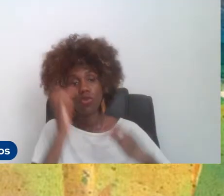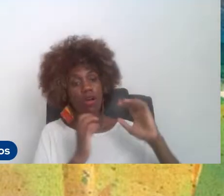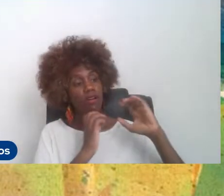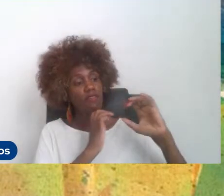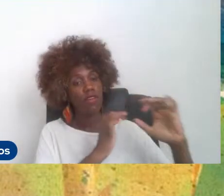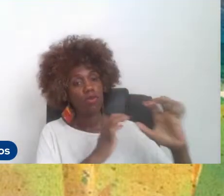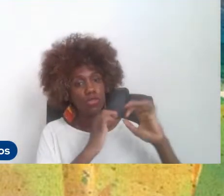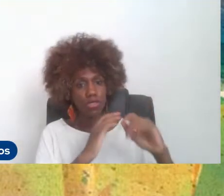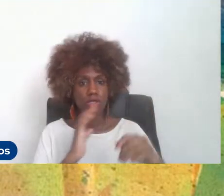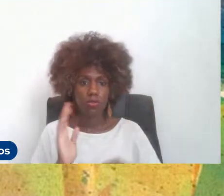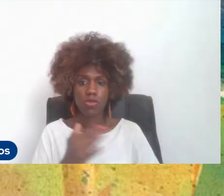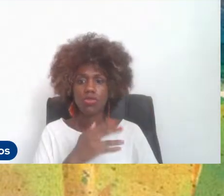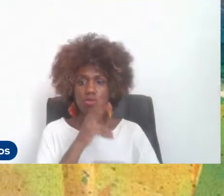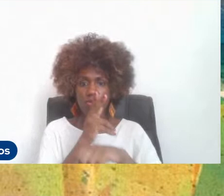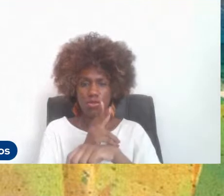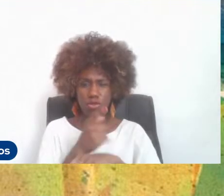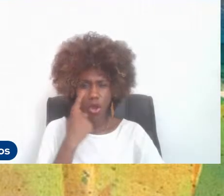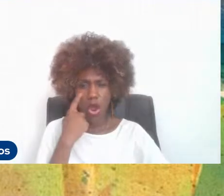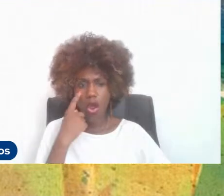pode passar para o próximo vídeo.